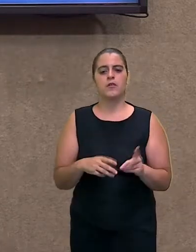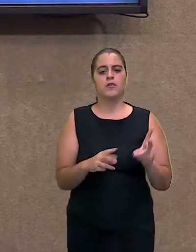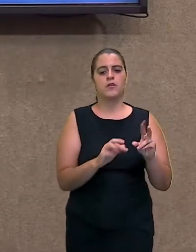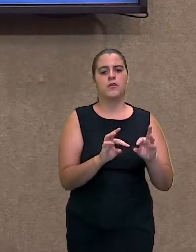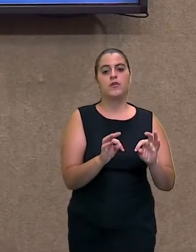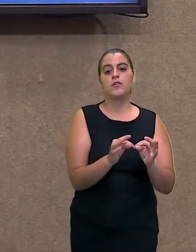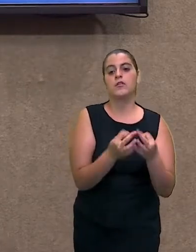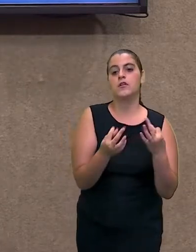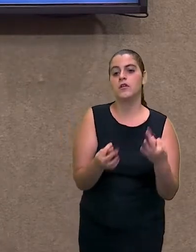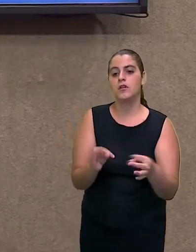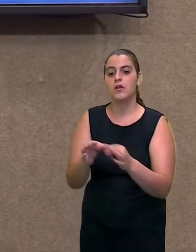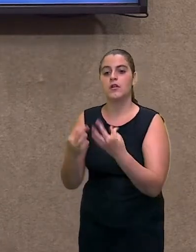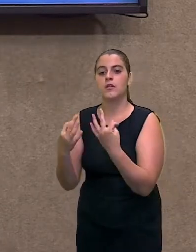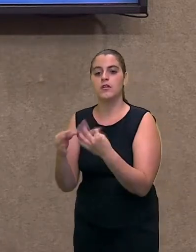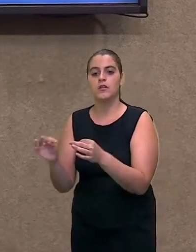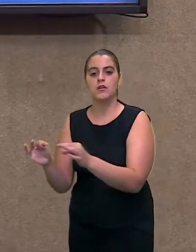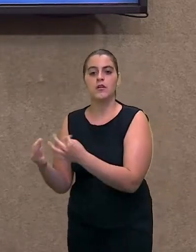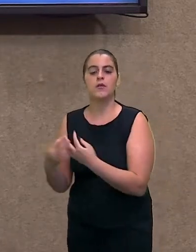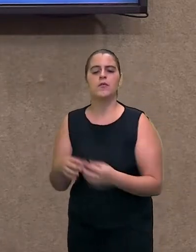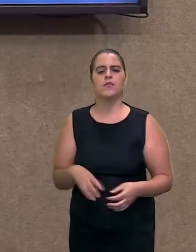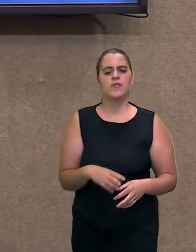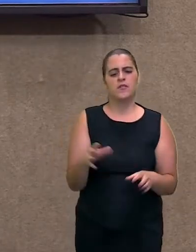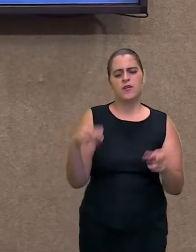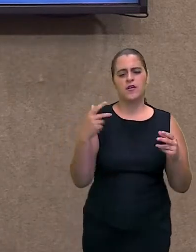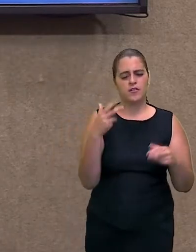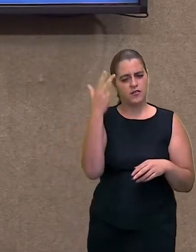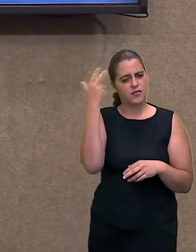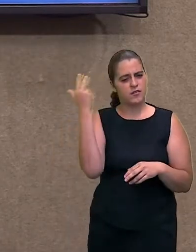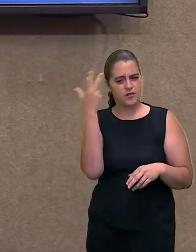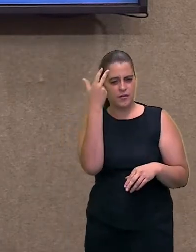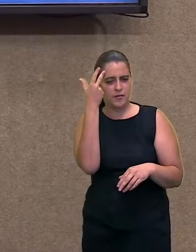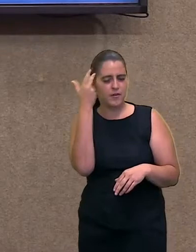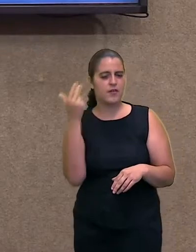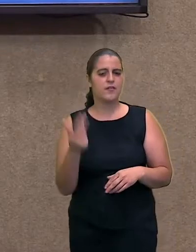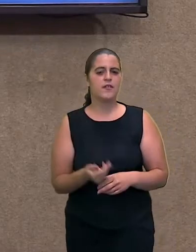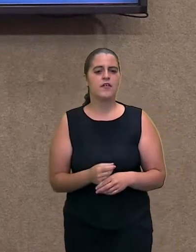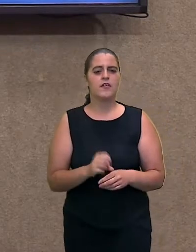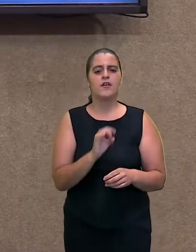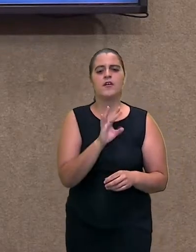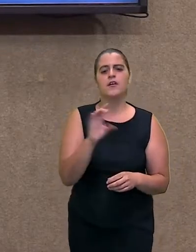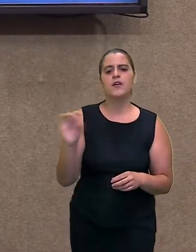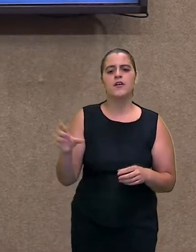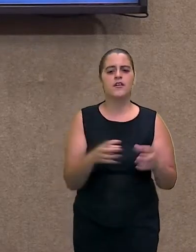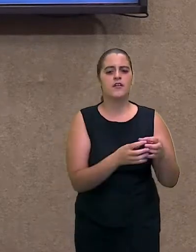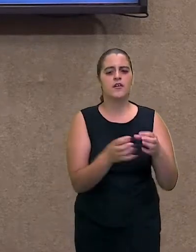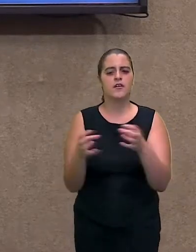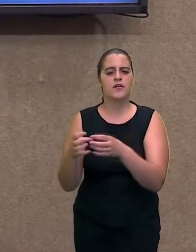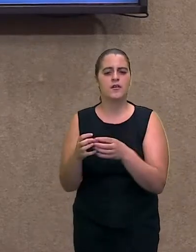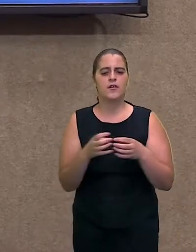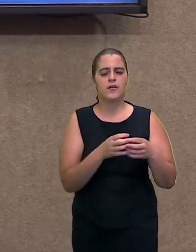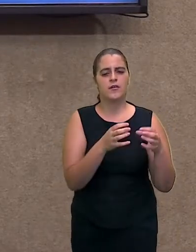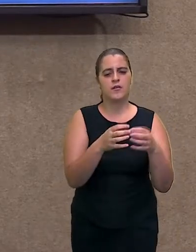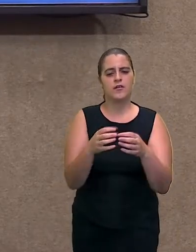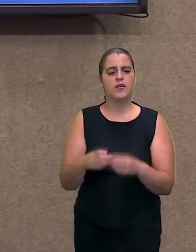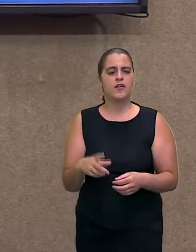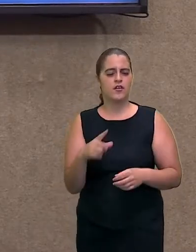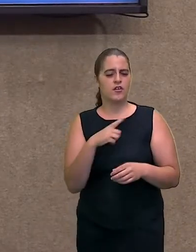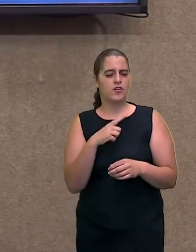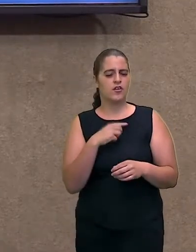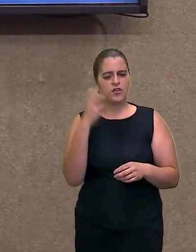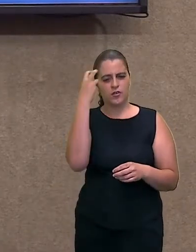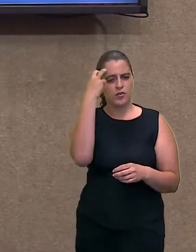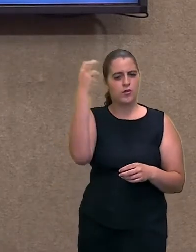eles tivessem a visionomia, né, parecida, cabelo, pele, mas cada grupo era de um jeito, tinha seus